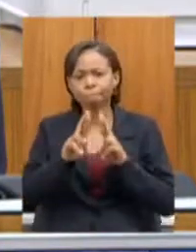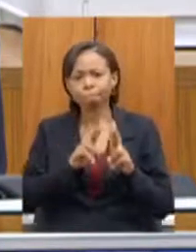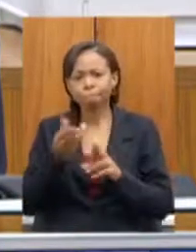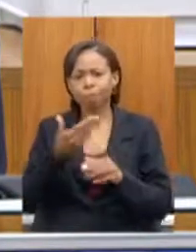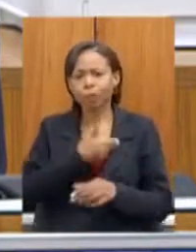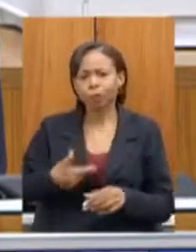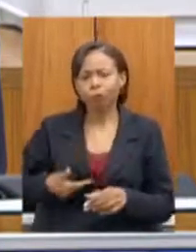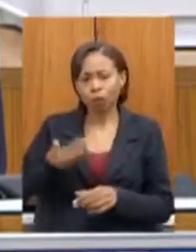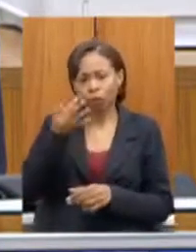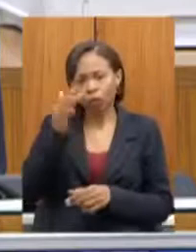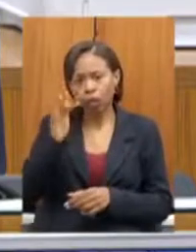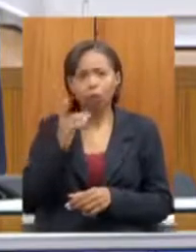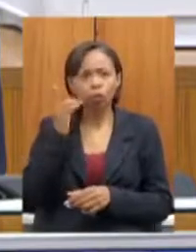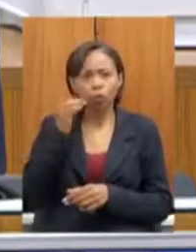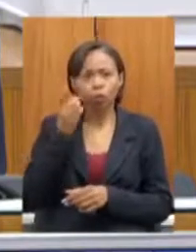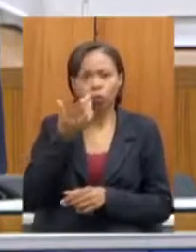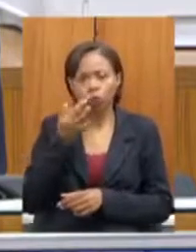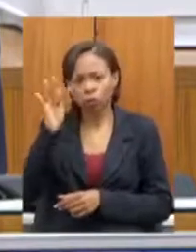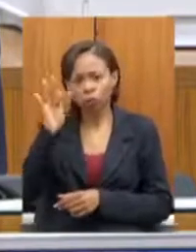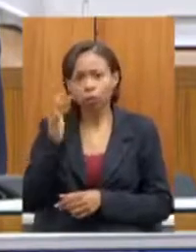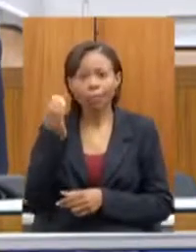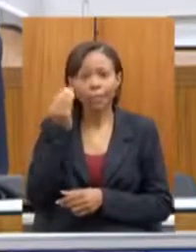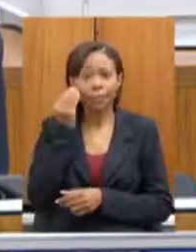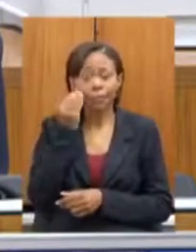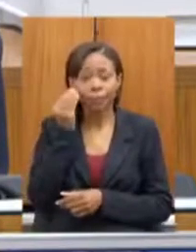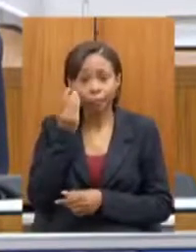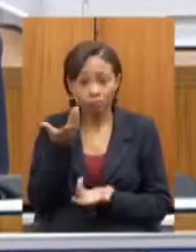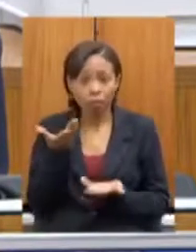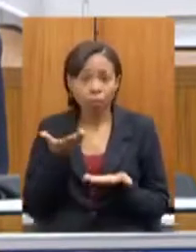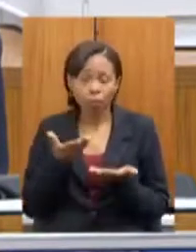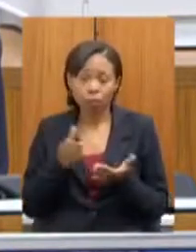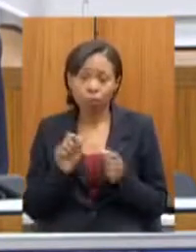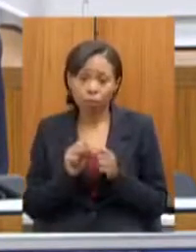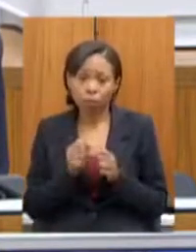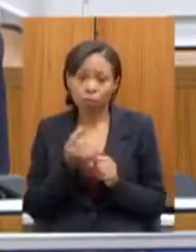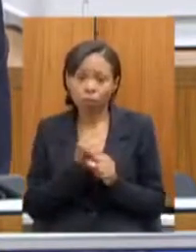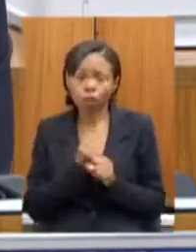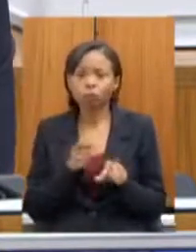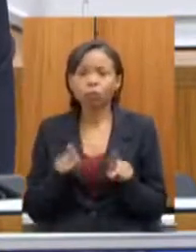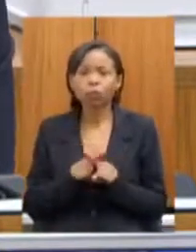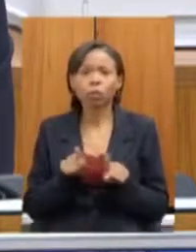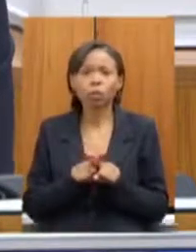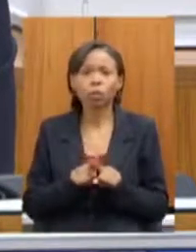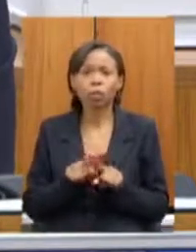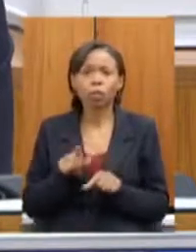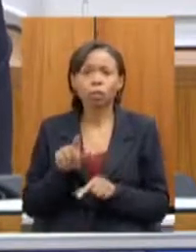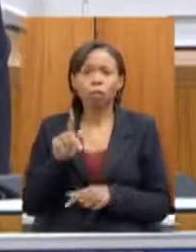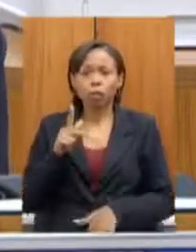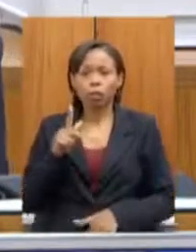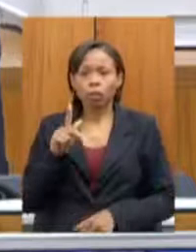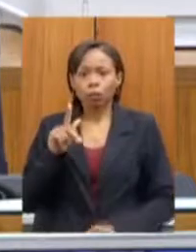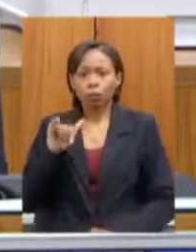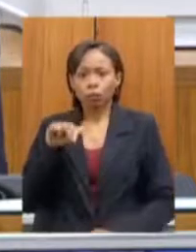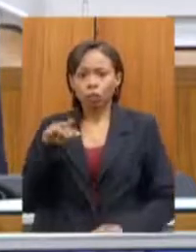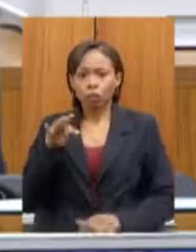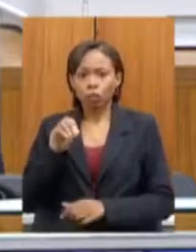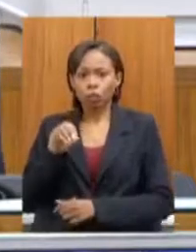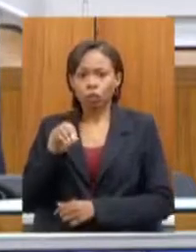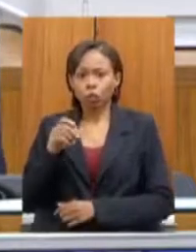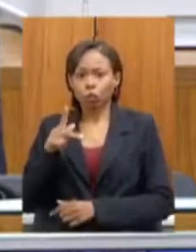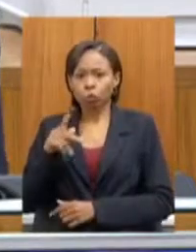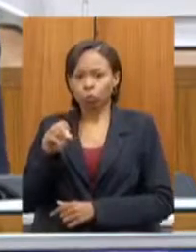federais para tentar viabilizar e também em Pintópolis Urucuia que é o outro